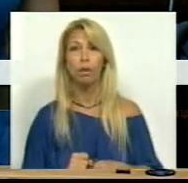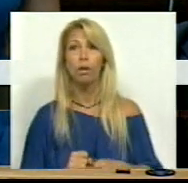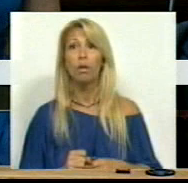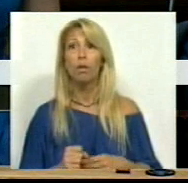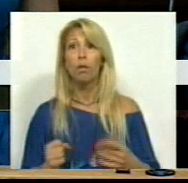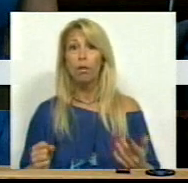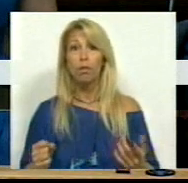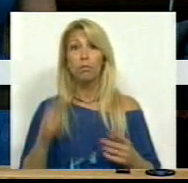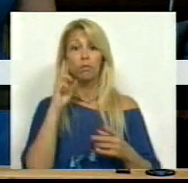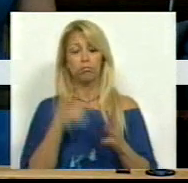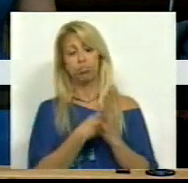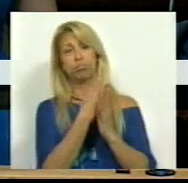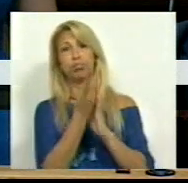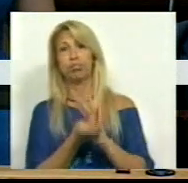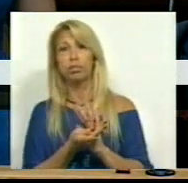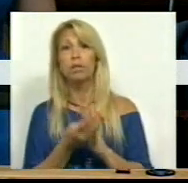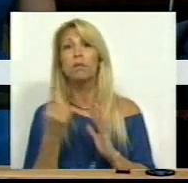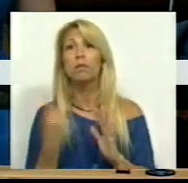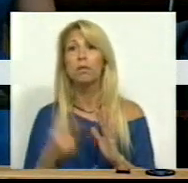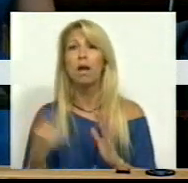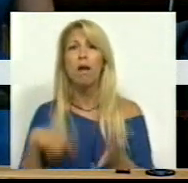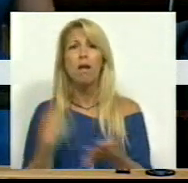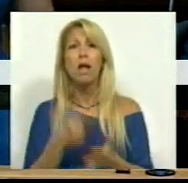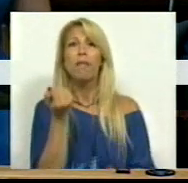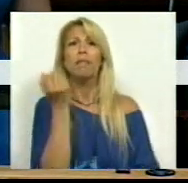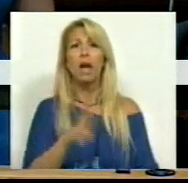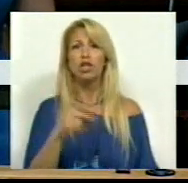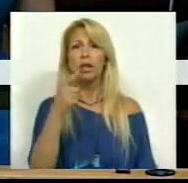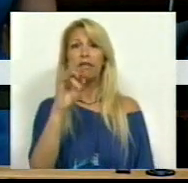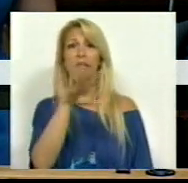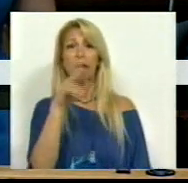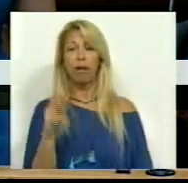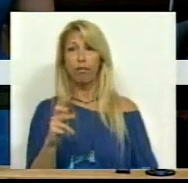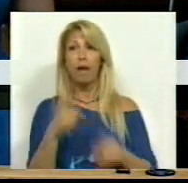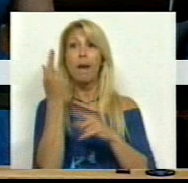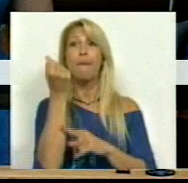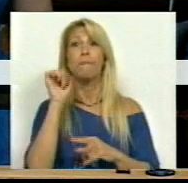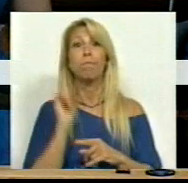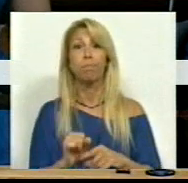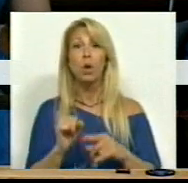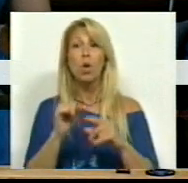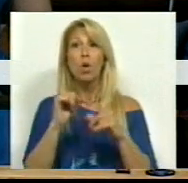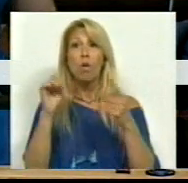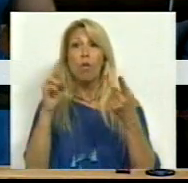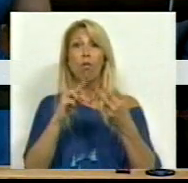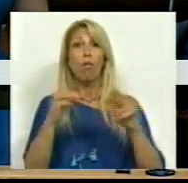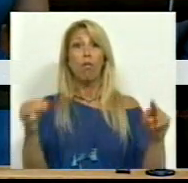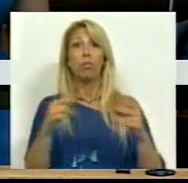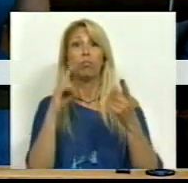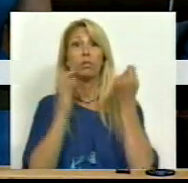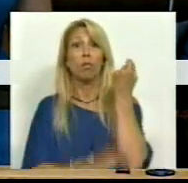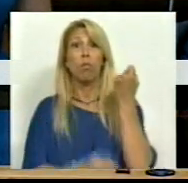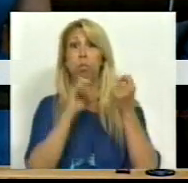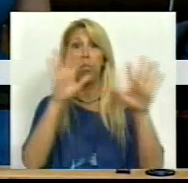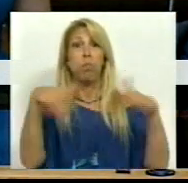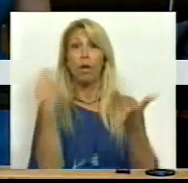Identificamos um conjunto de taxas e de tarifas e preços que os municípios e as freguesias podem cobrar. Estabelecemos